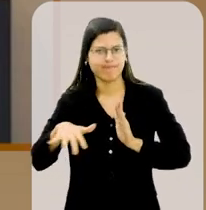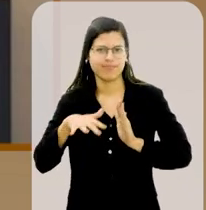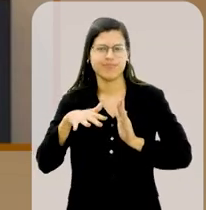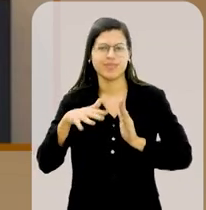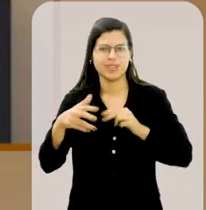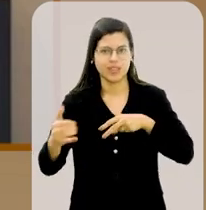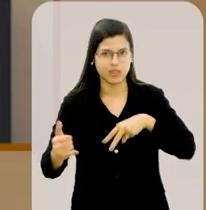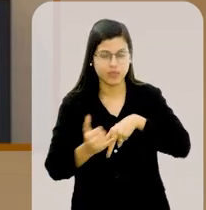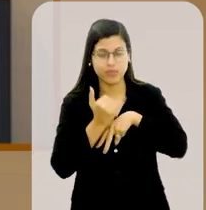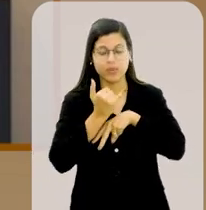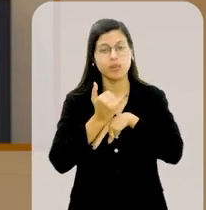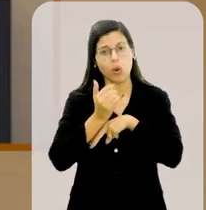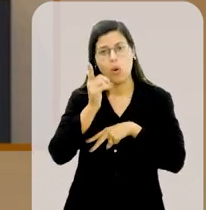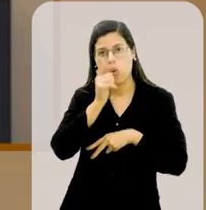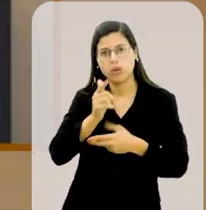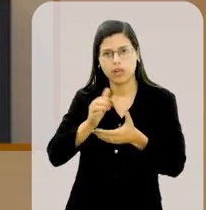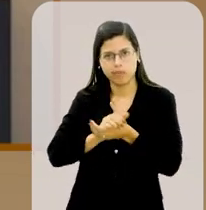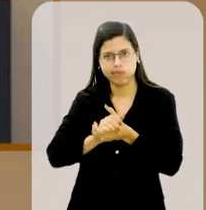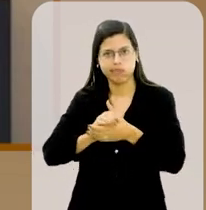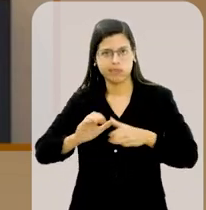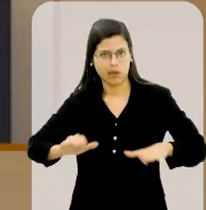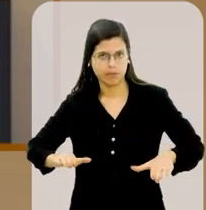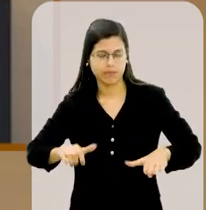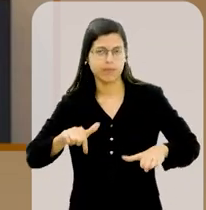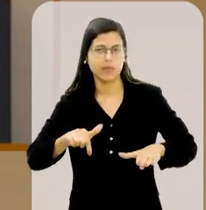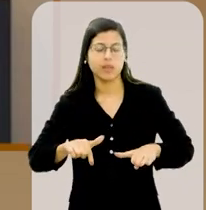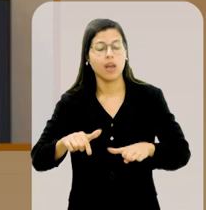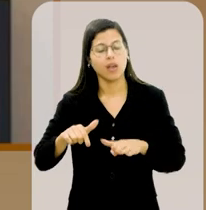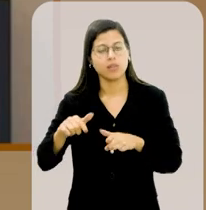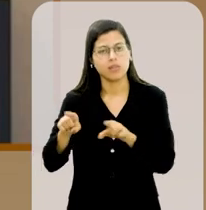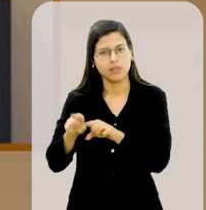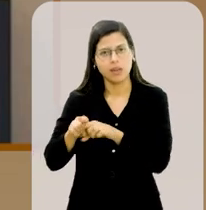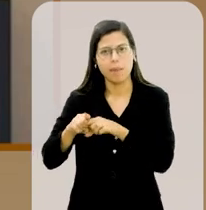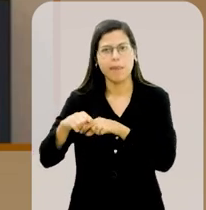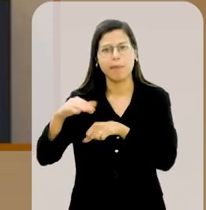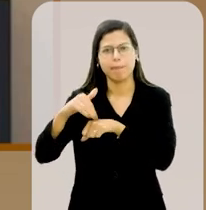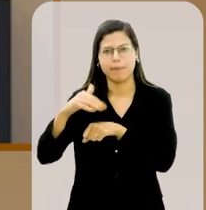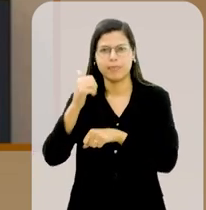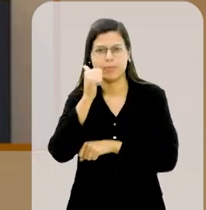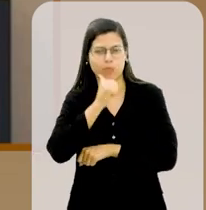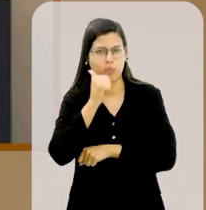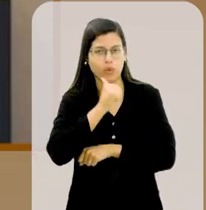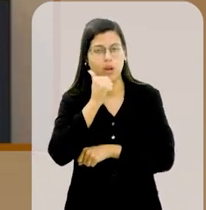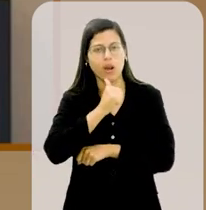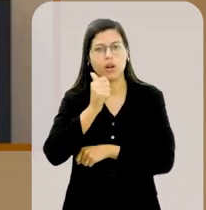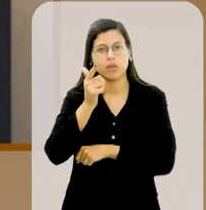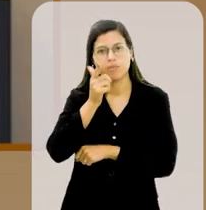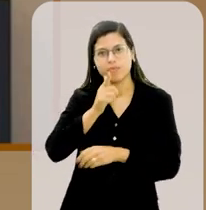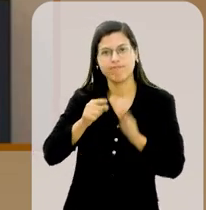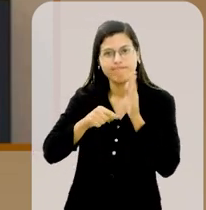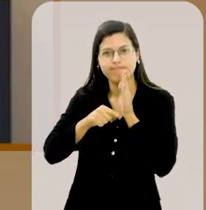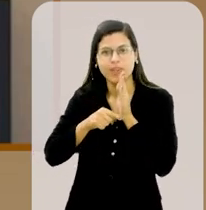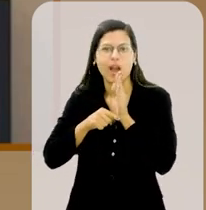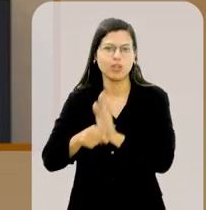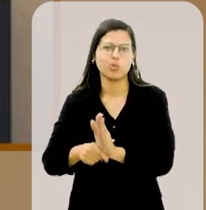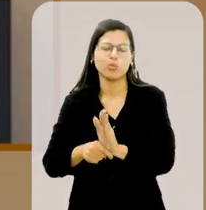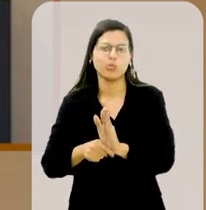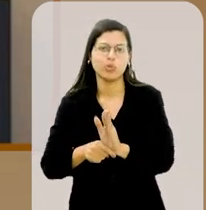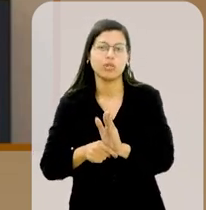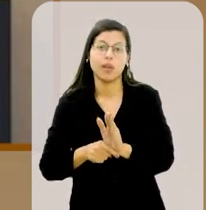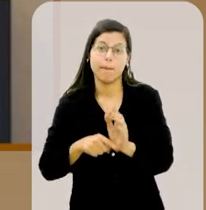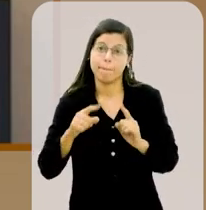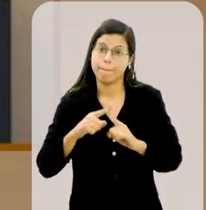tem conseguido terminar casamentos abusivos e que cada vez mais mulheres procuram ajuda, mas